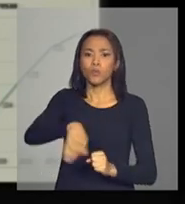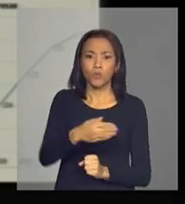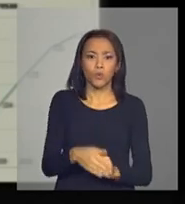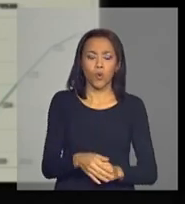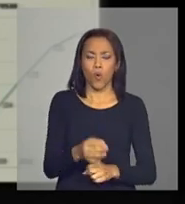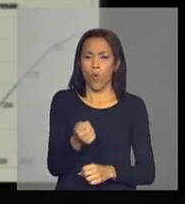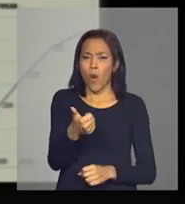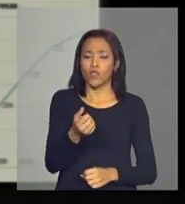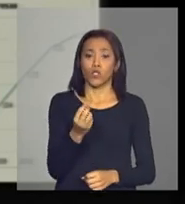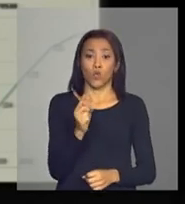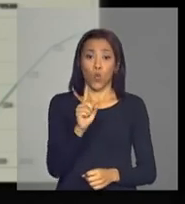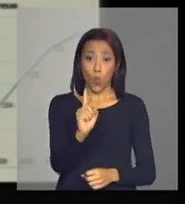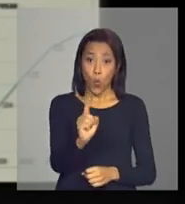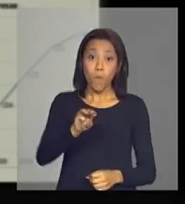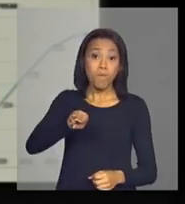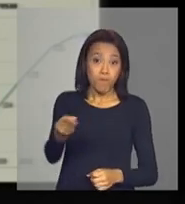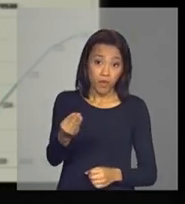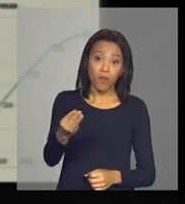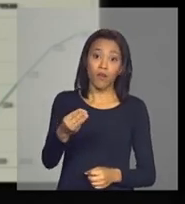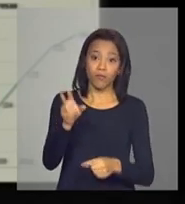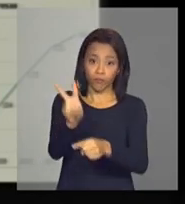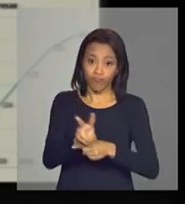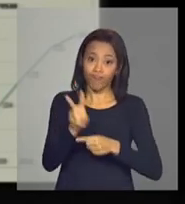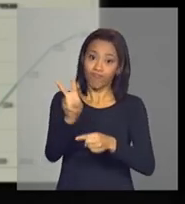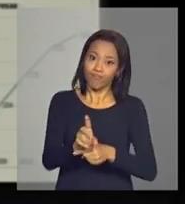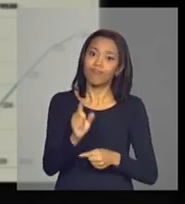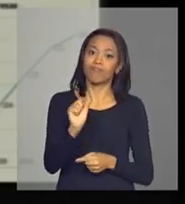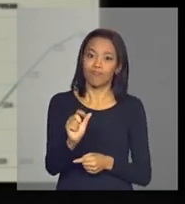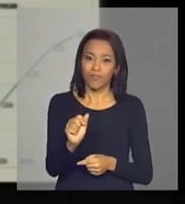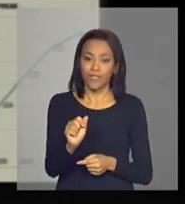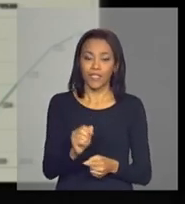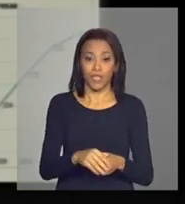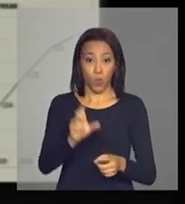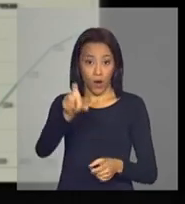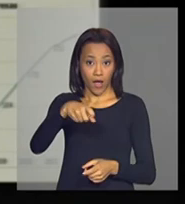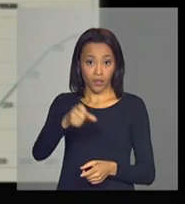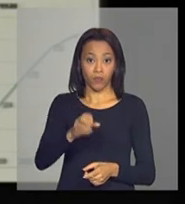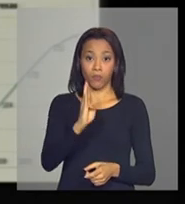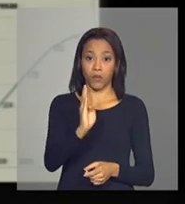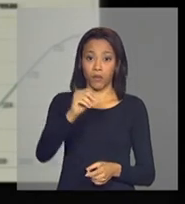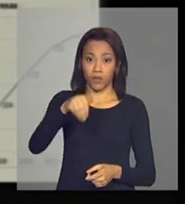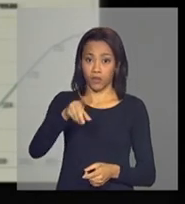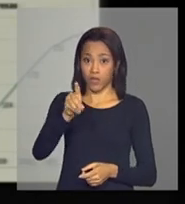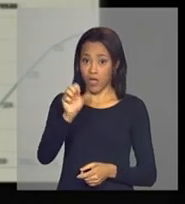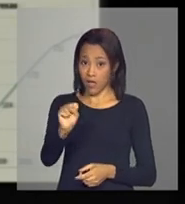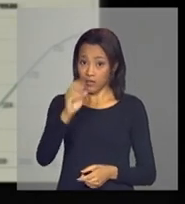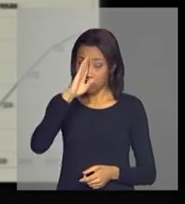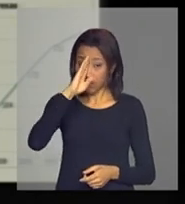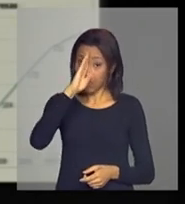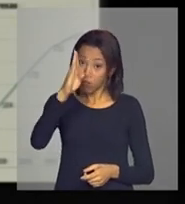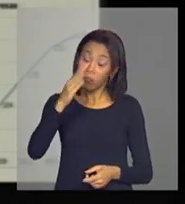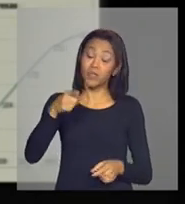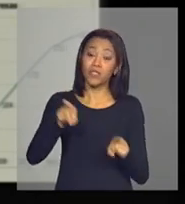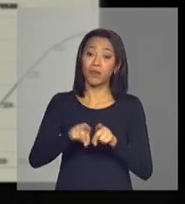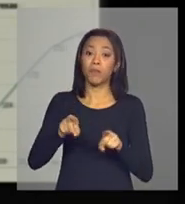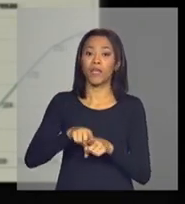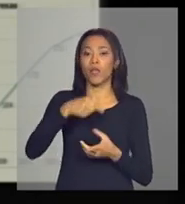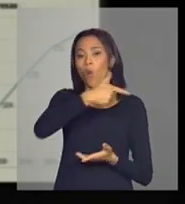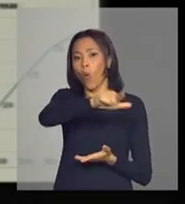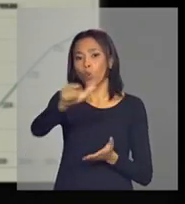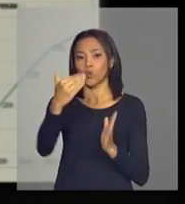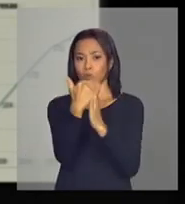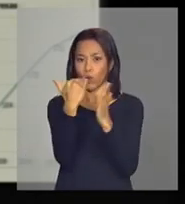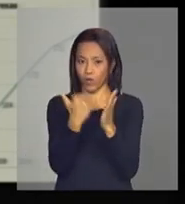milhão de operações de crédito para pequenas empresas onde o cartão BNDES principalmente e outros programas